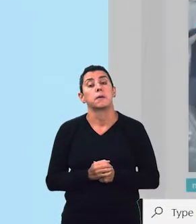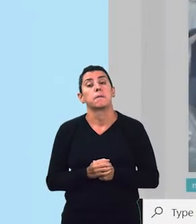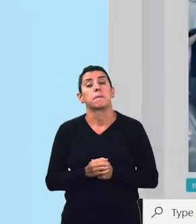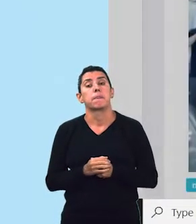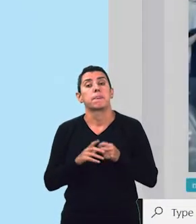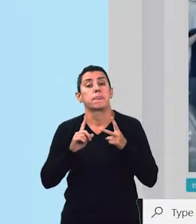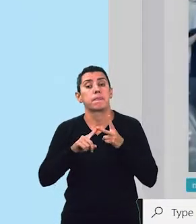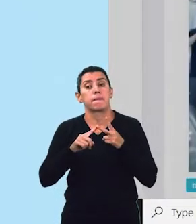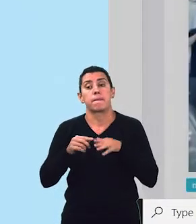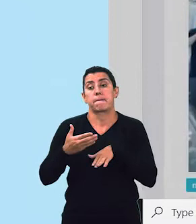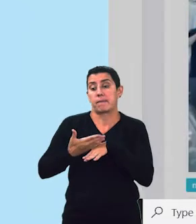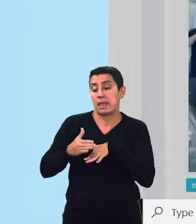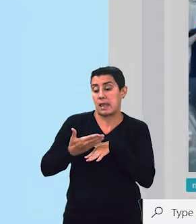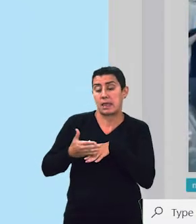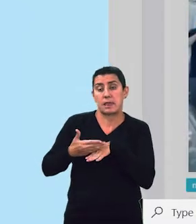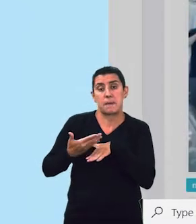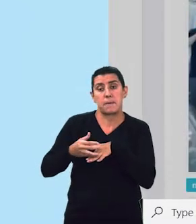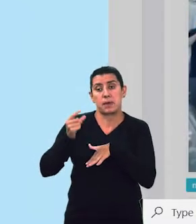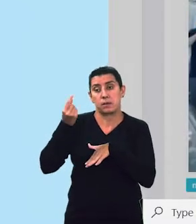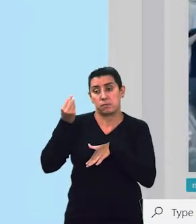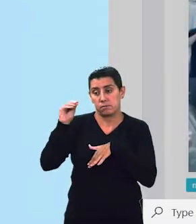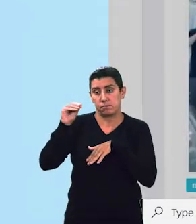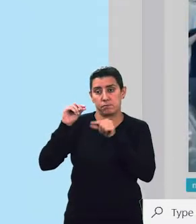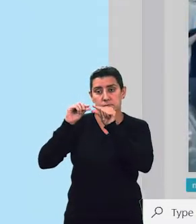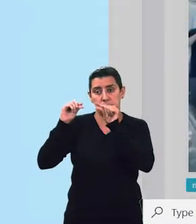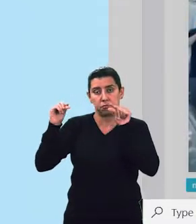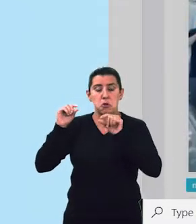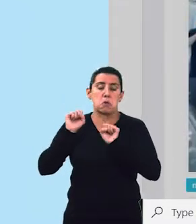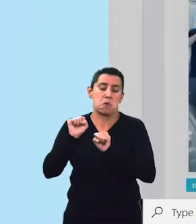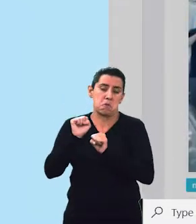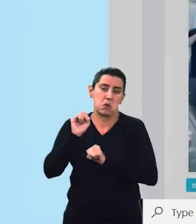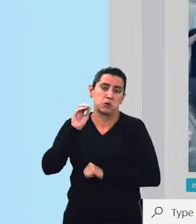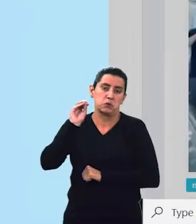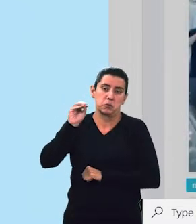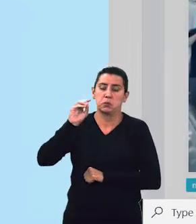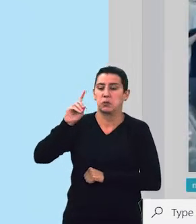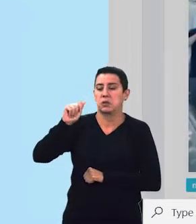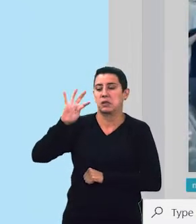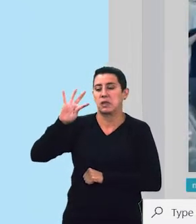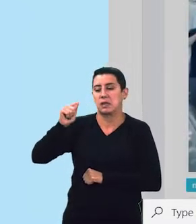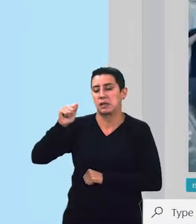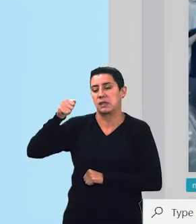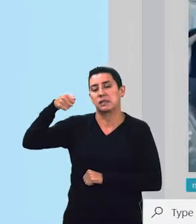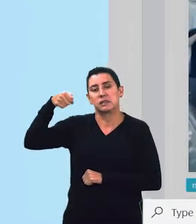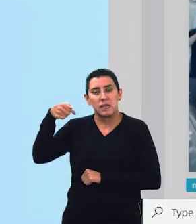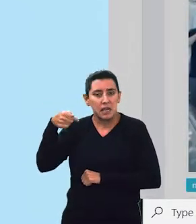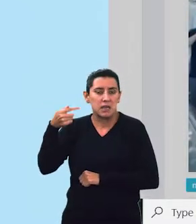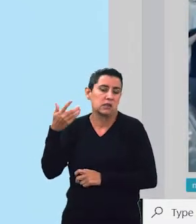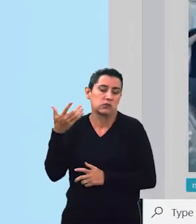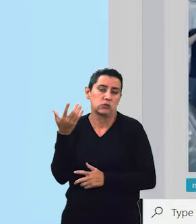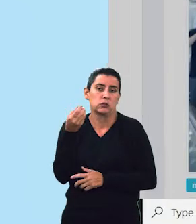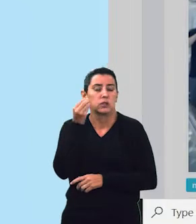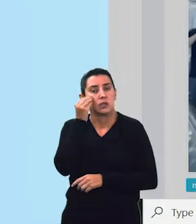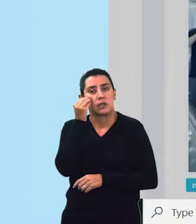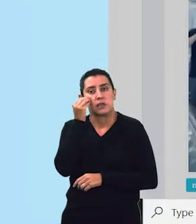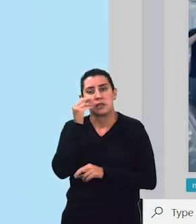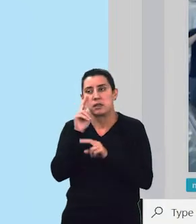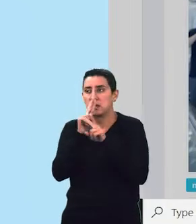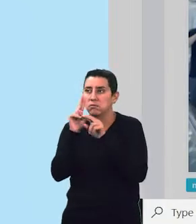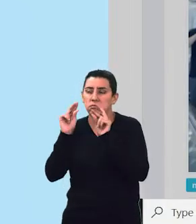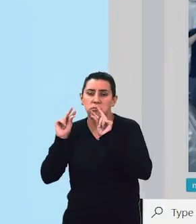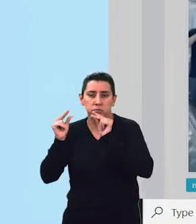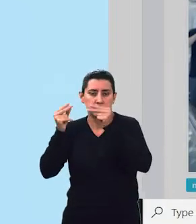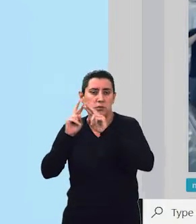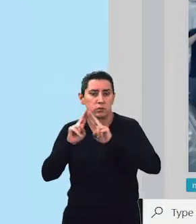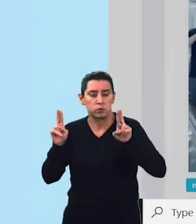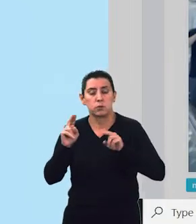treinamento. Posso dar uma versão para o dataset e alterar mais algumas especificações aqui. A